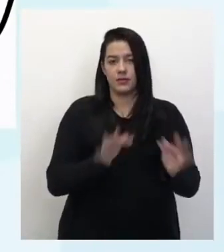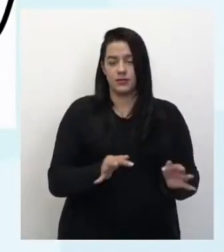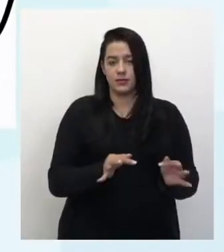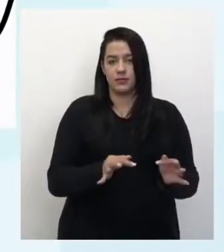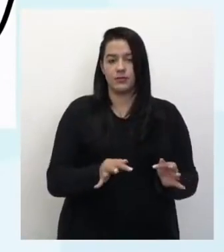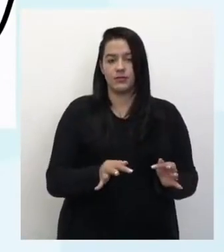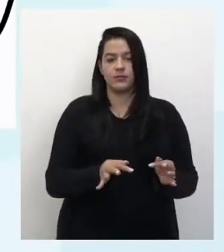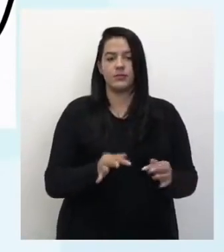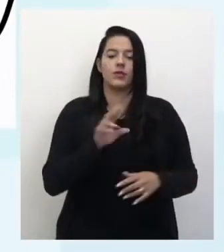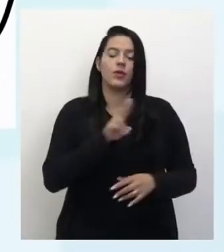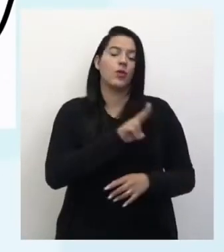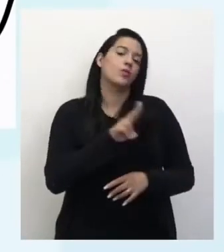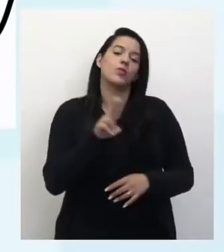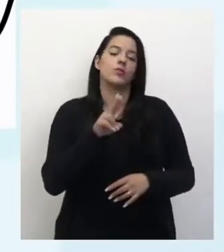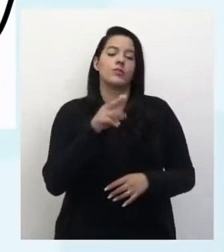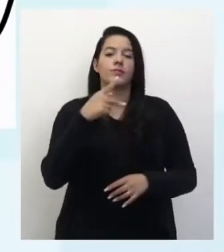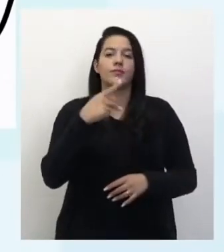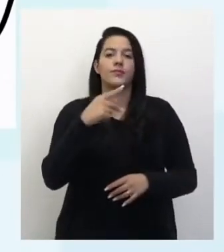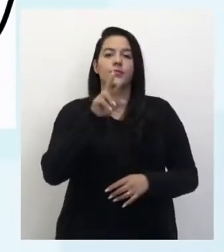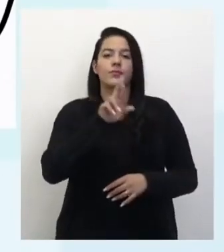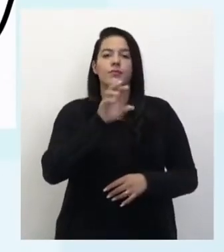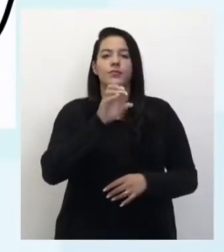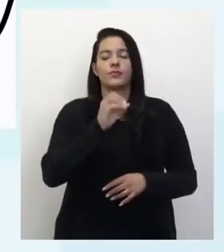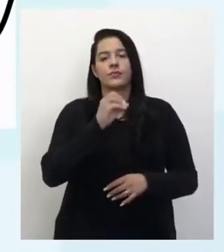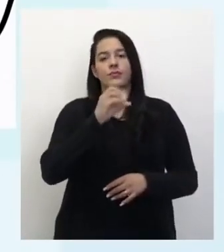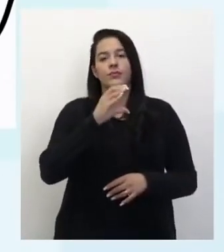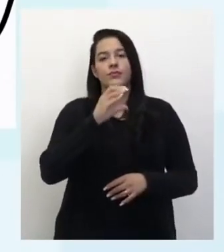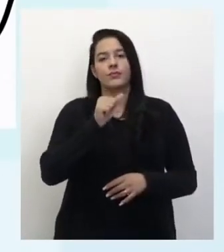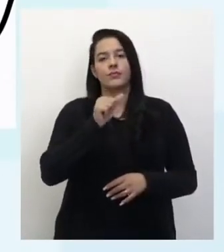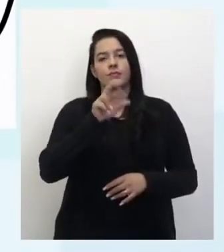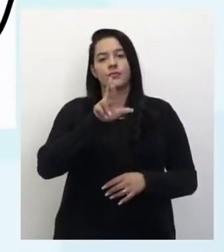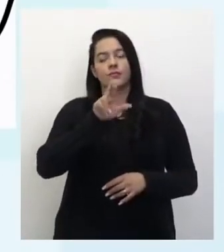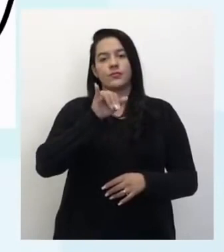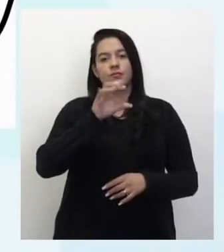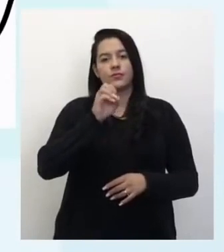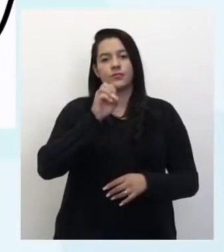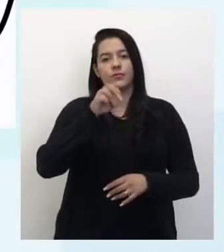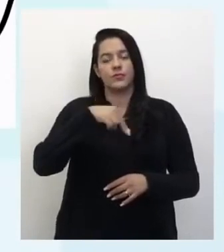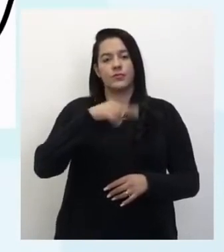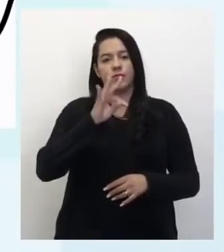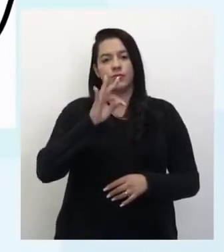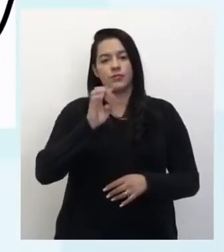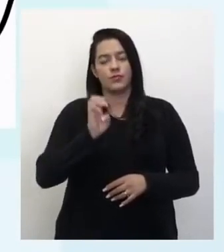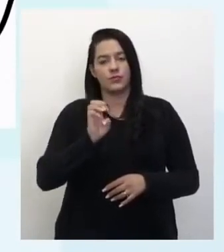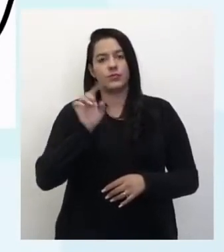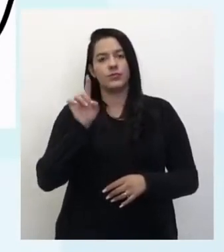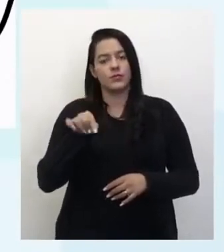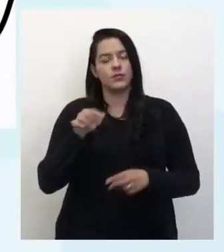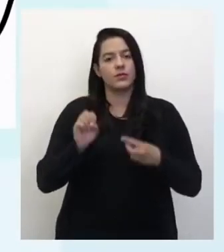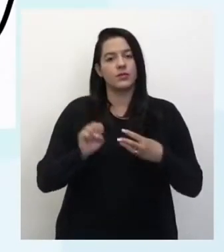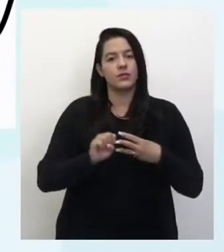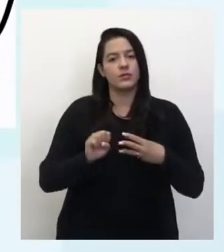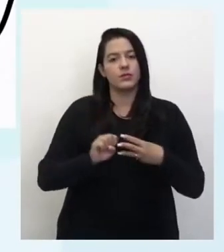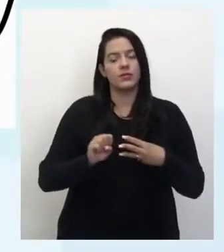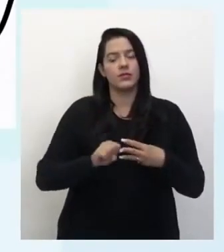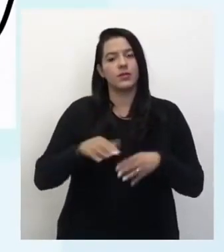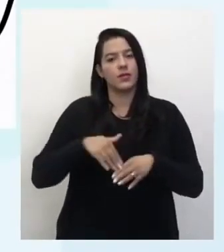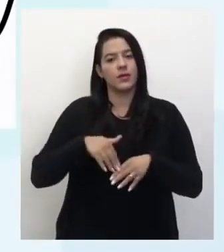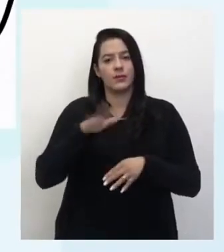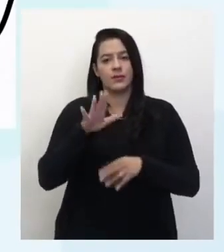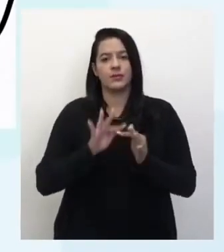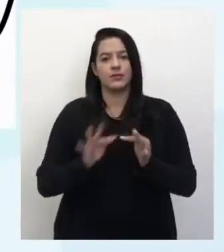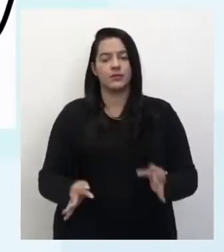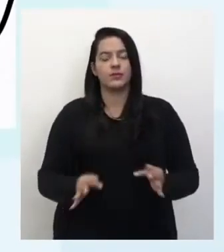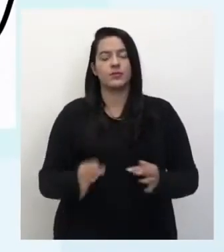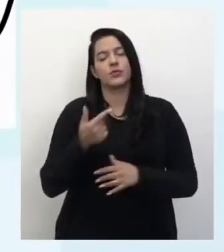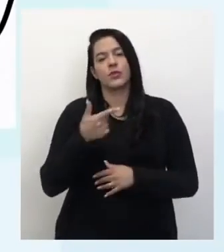que é chamada de procarionte, tá? E essa célula, ela vai ser mais simples do que a outra, que é